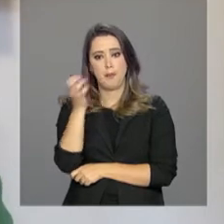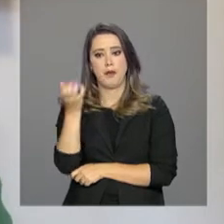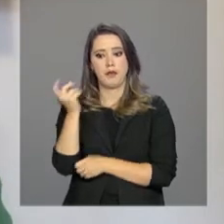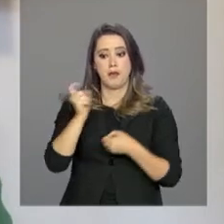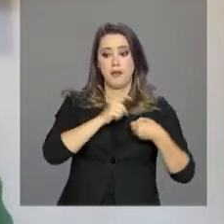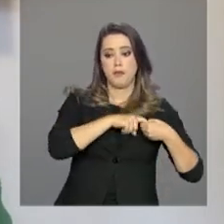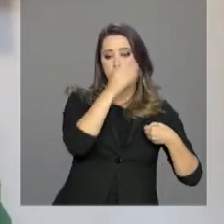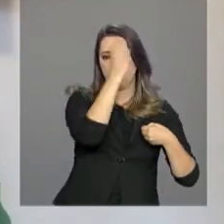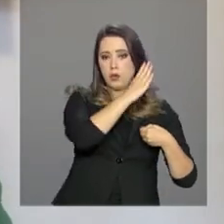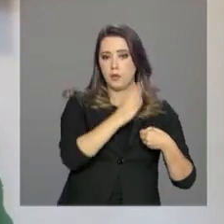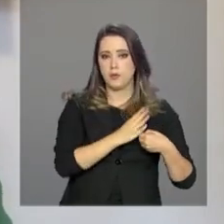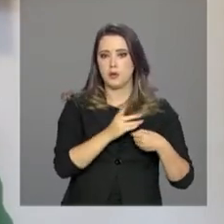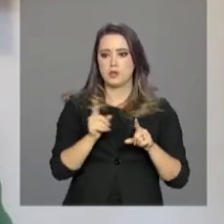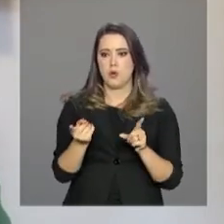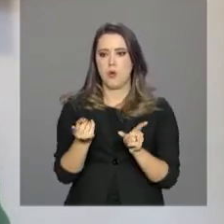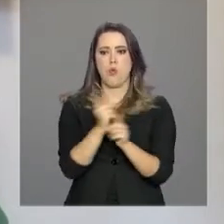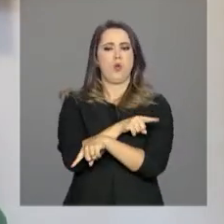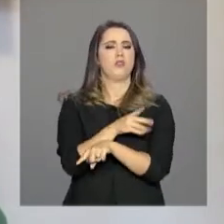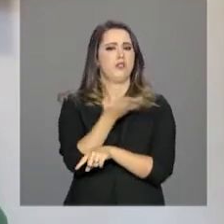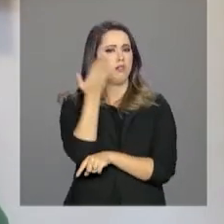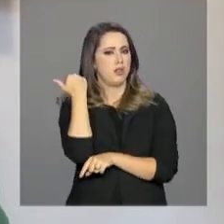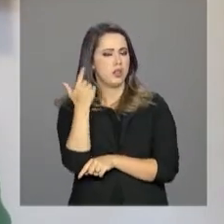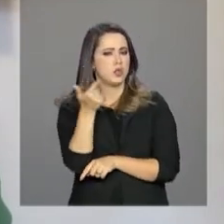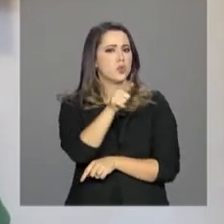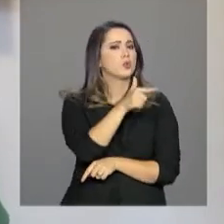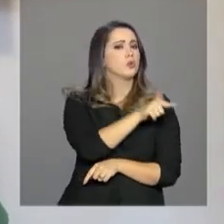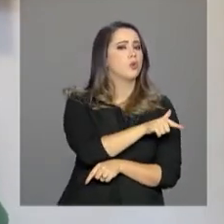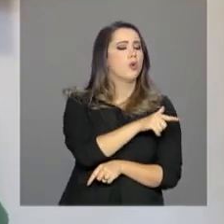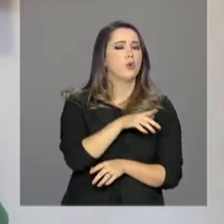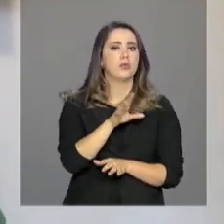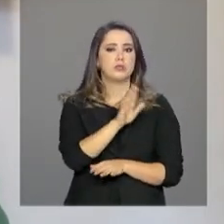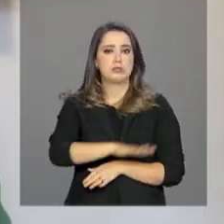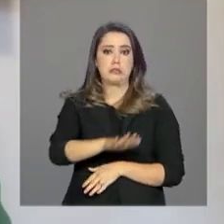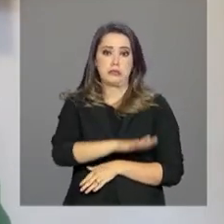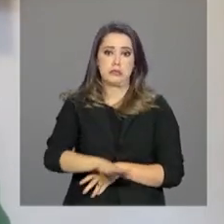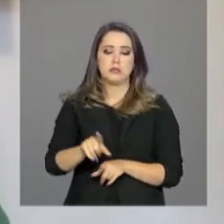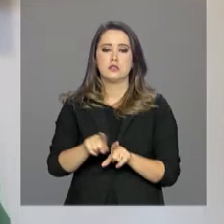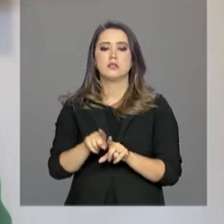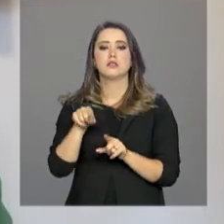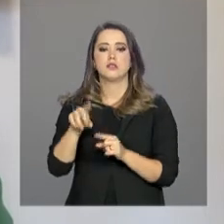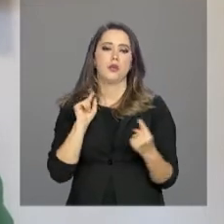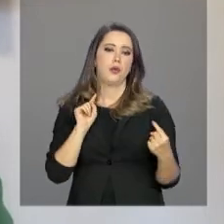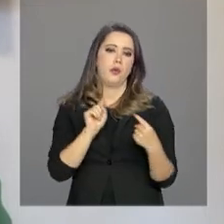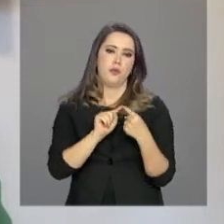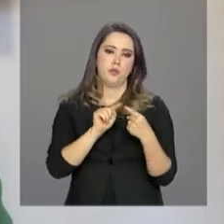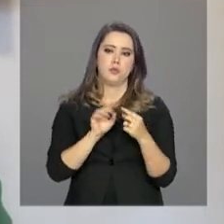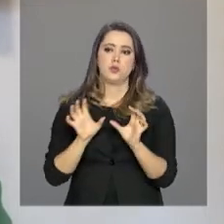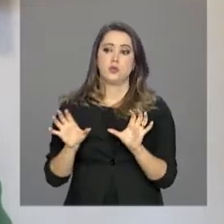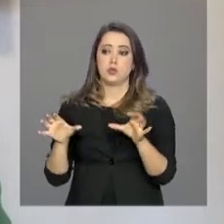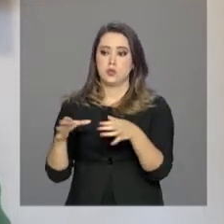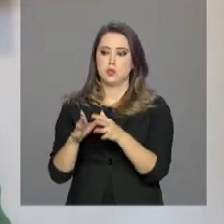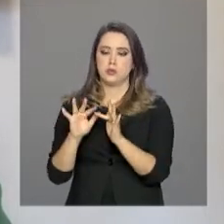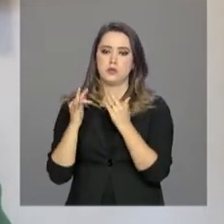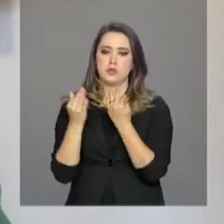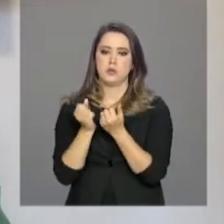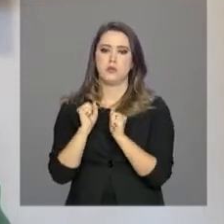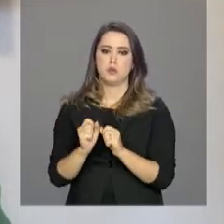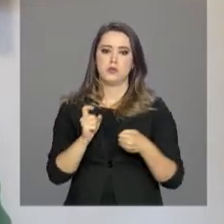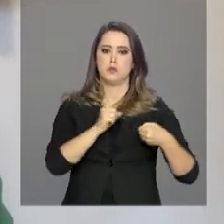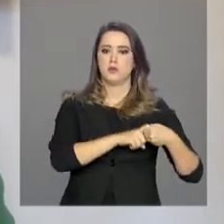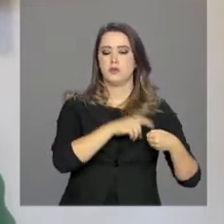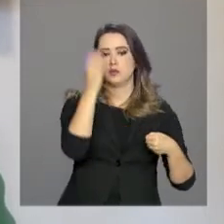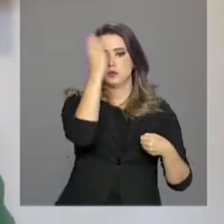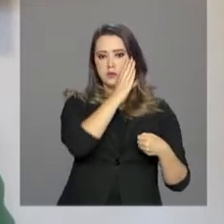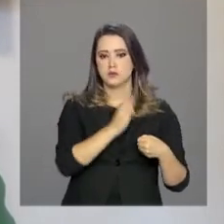das outras crianças com quem eles haviam falado lá em Chicago, e que justamente há uma previsão de que essa família possa retornar ao